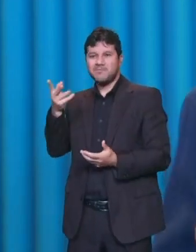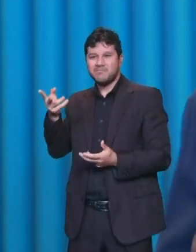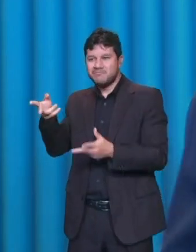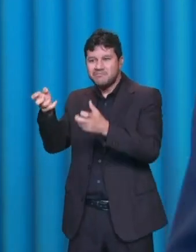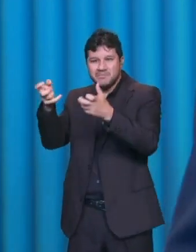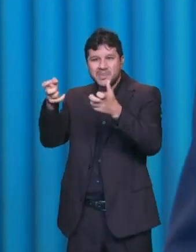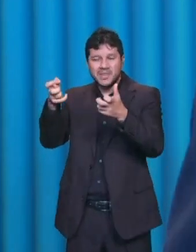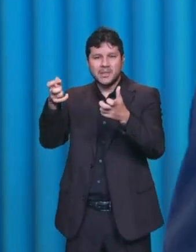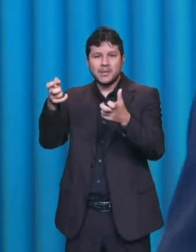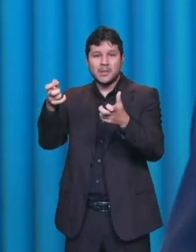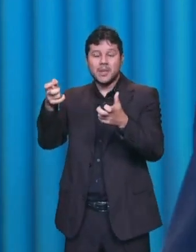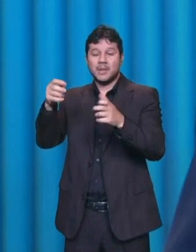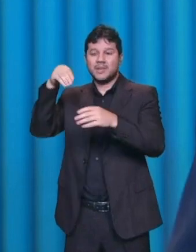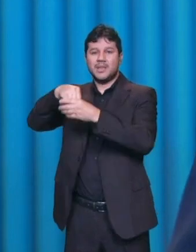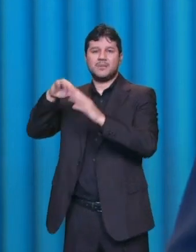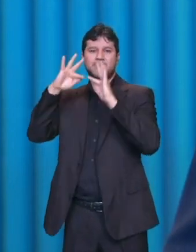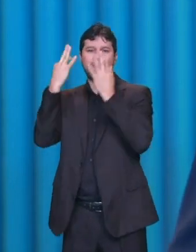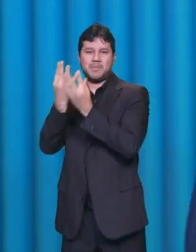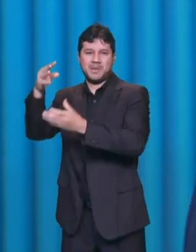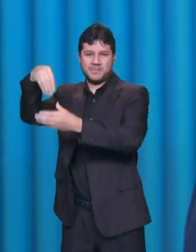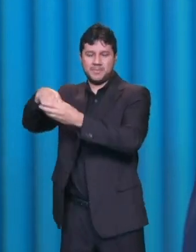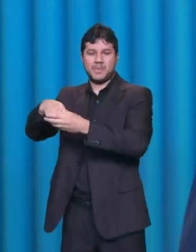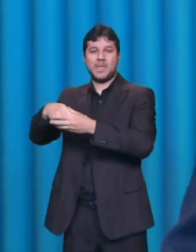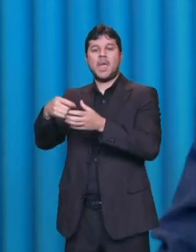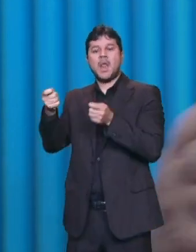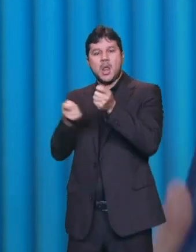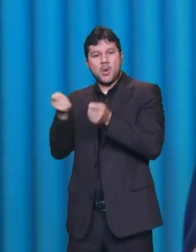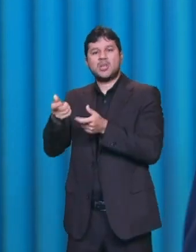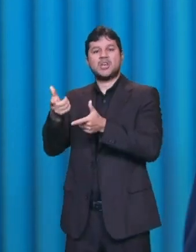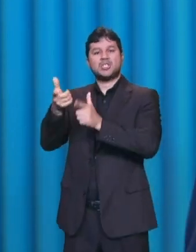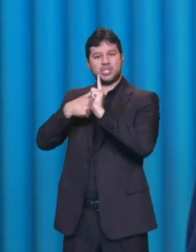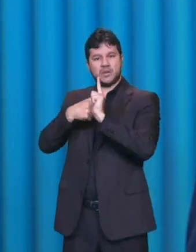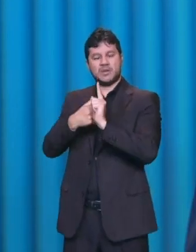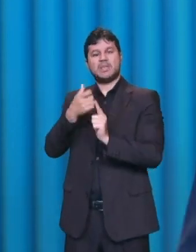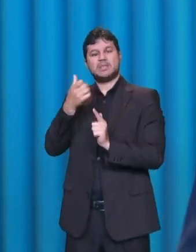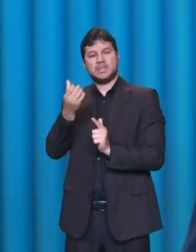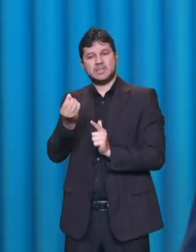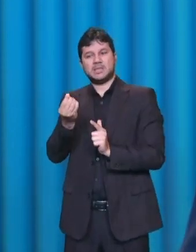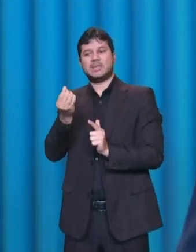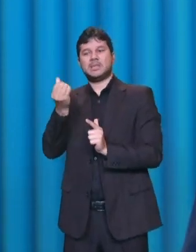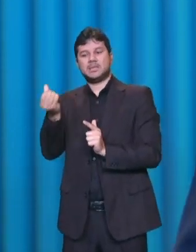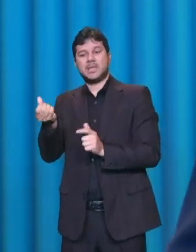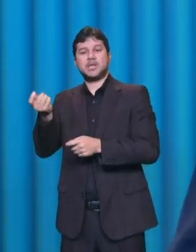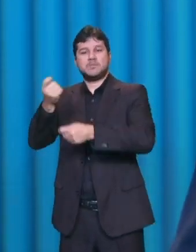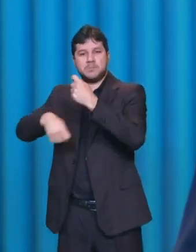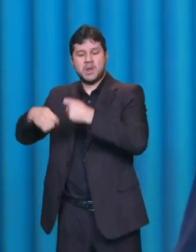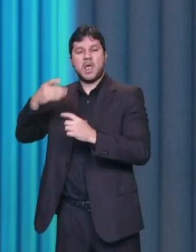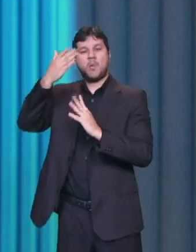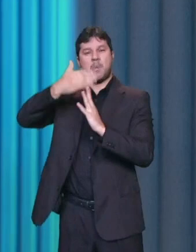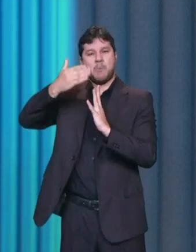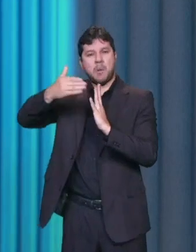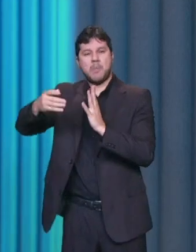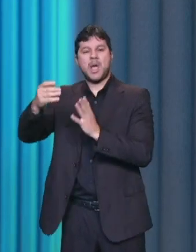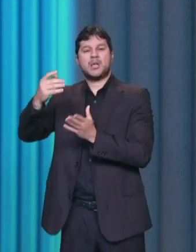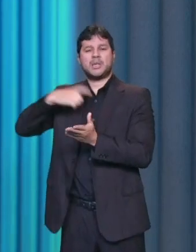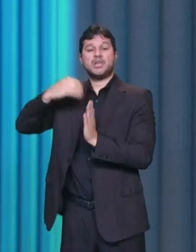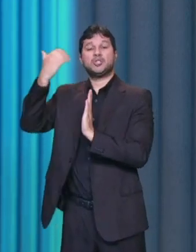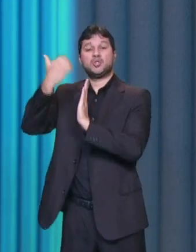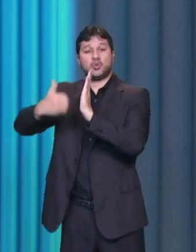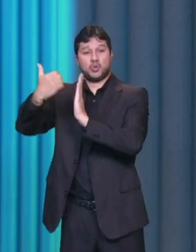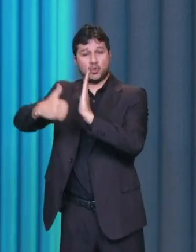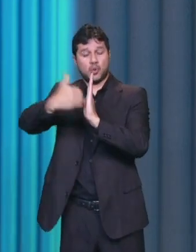no seio da família brasileira. Renegociar dívidas dos 66 milhões de pessoas, refinanciando com desconto e